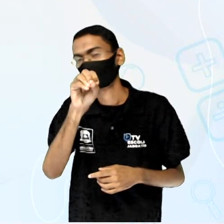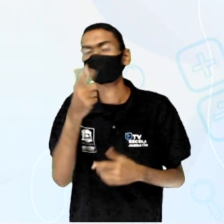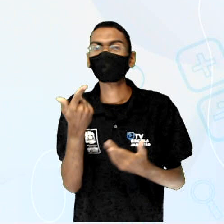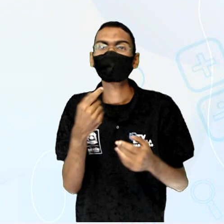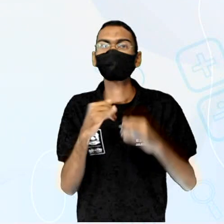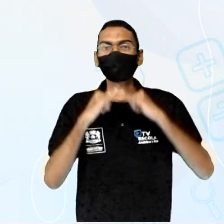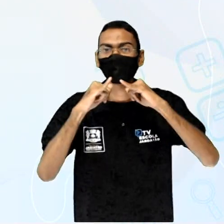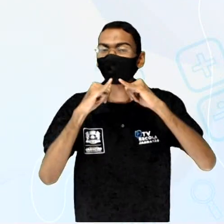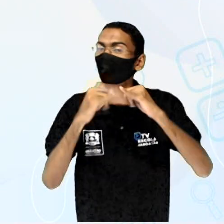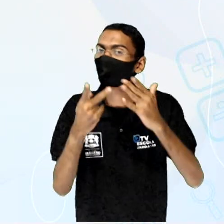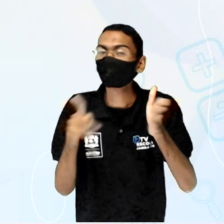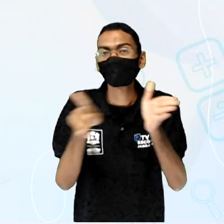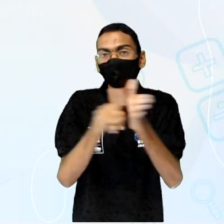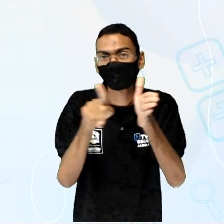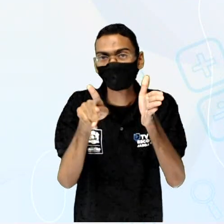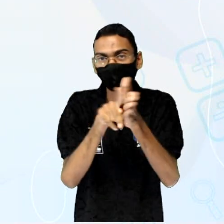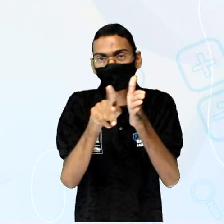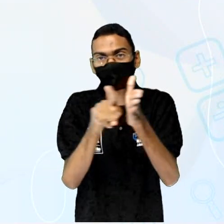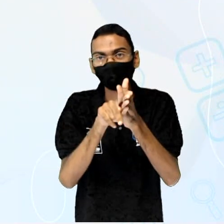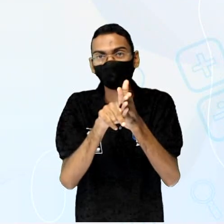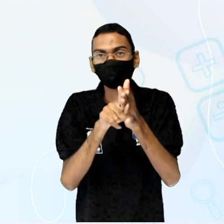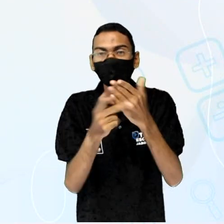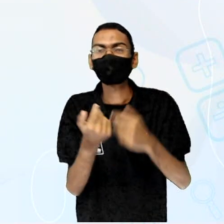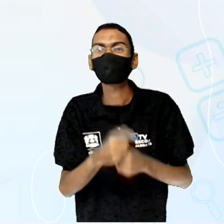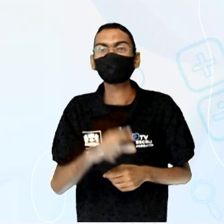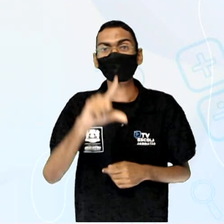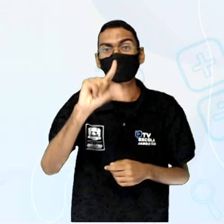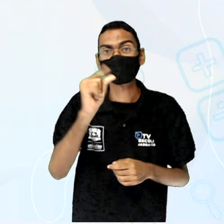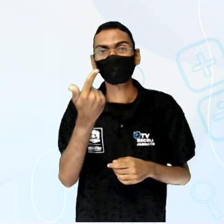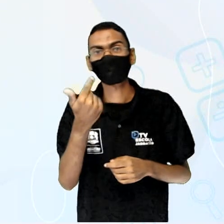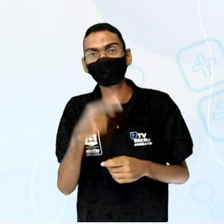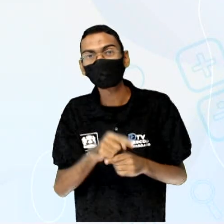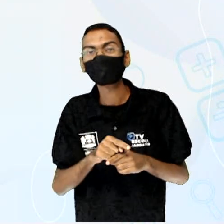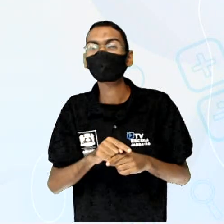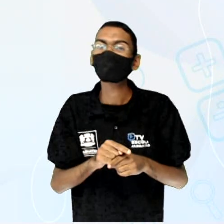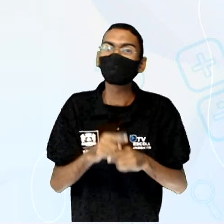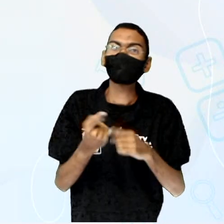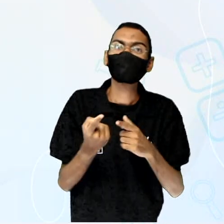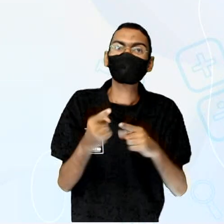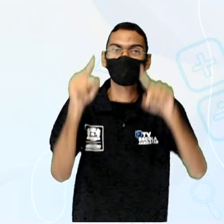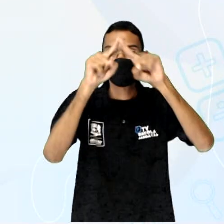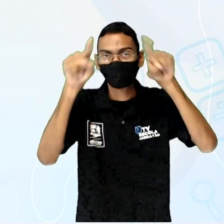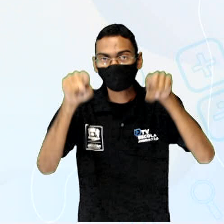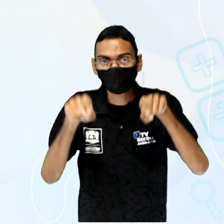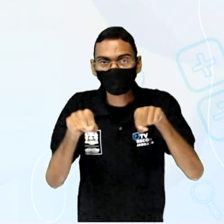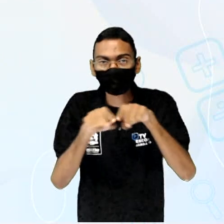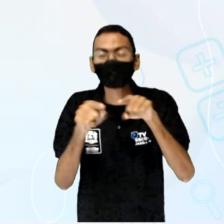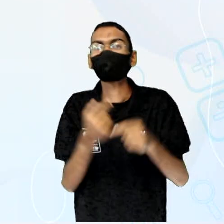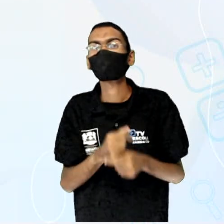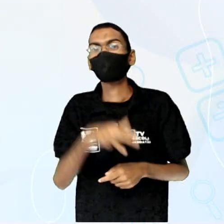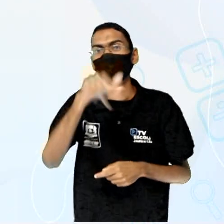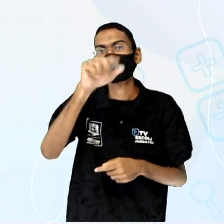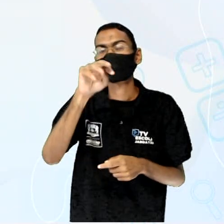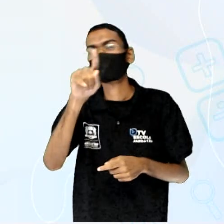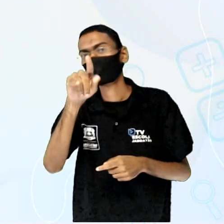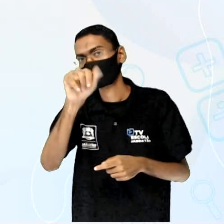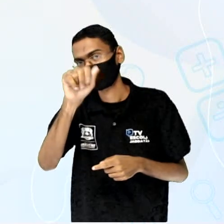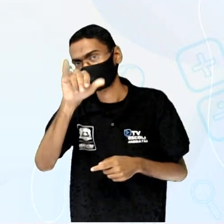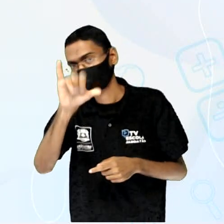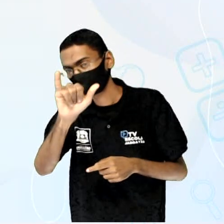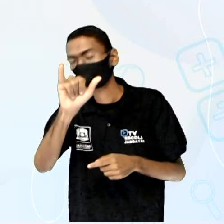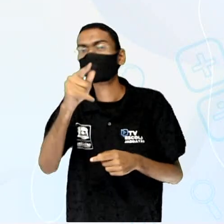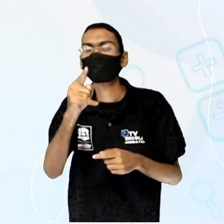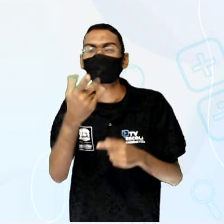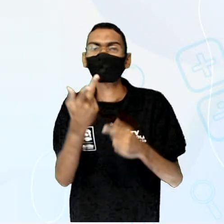quando é menor que o inteiro. Observem a situação. Magali tem uma barra de chocolate que está dividida em